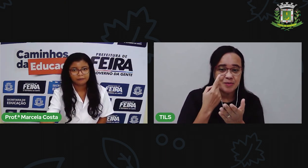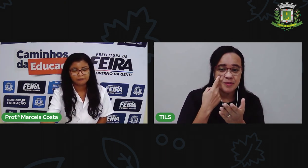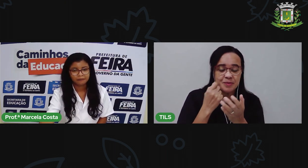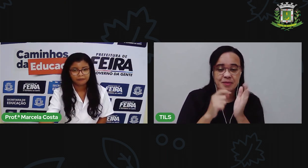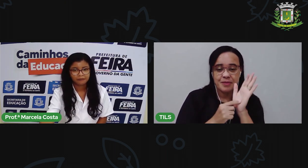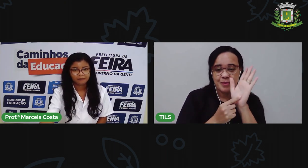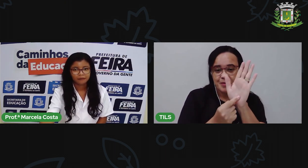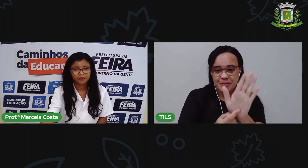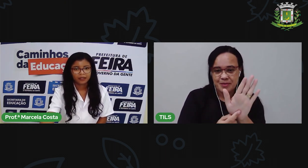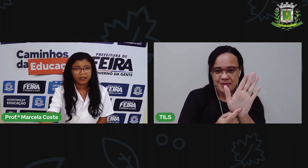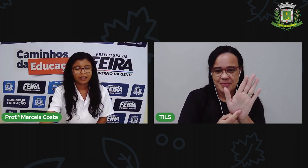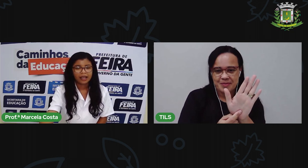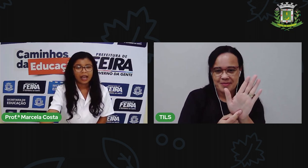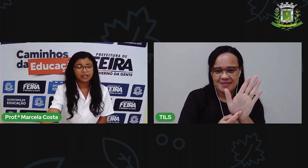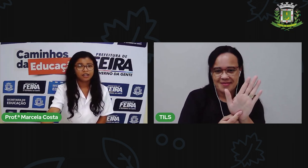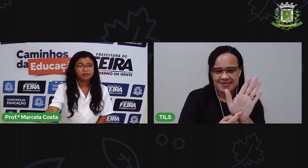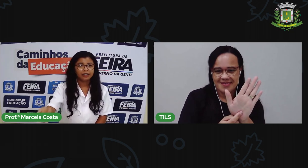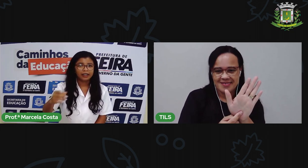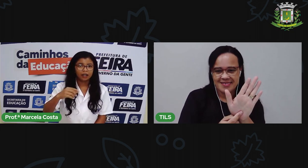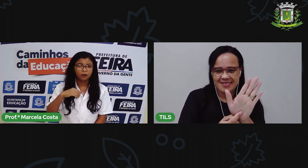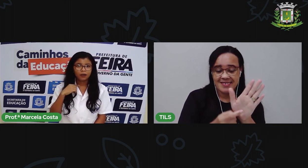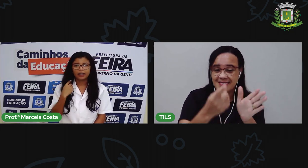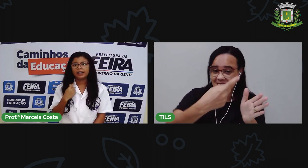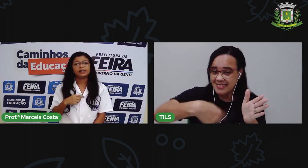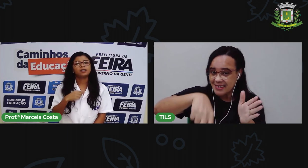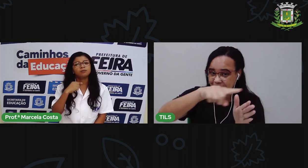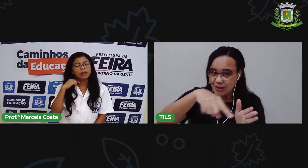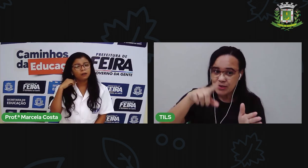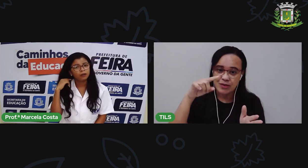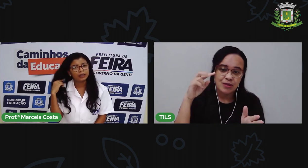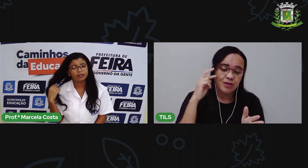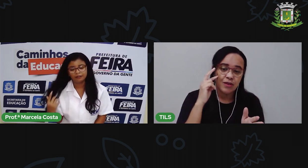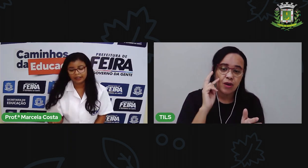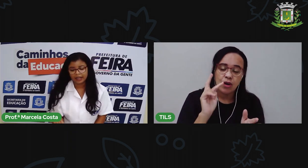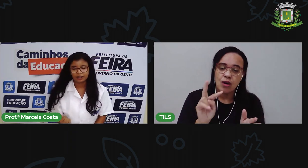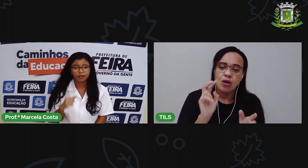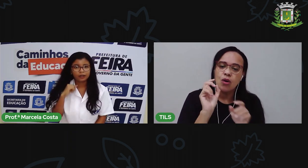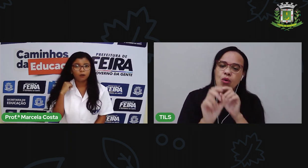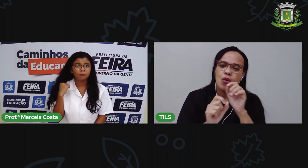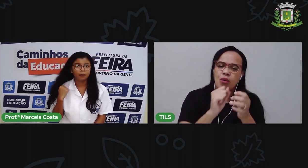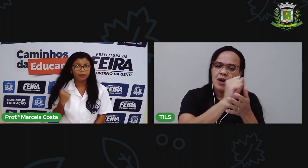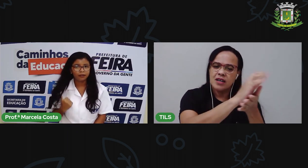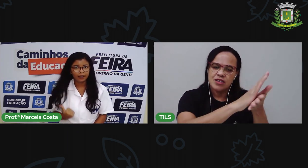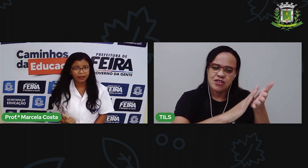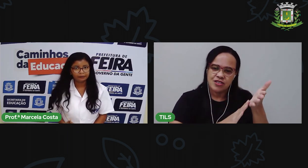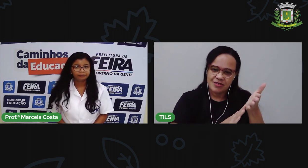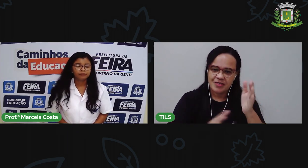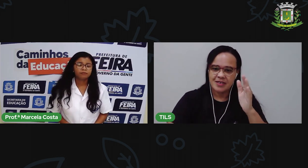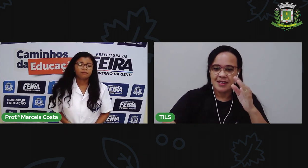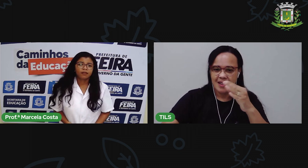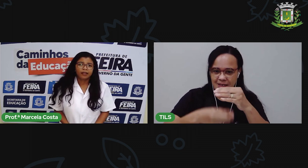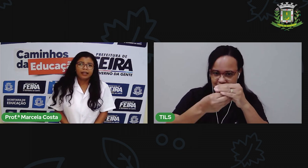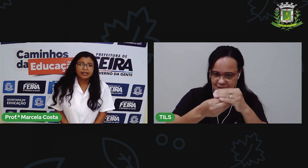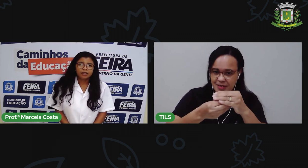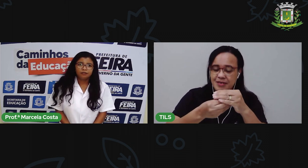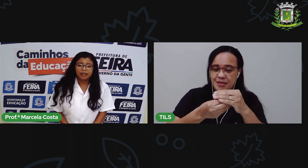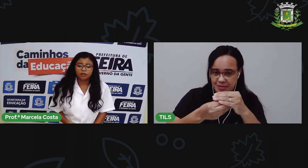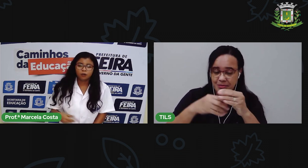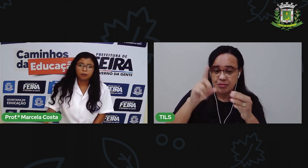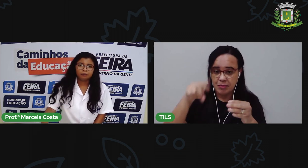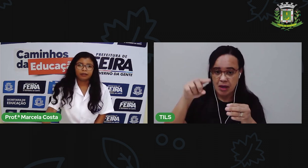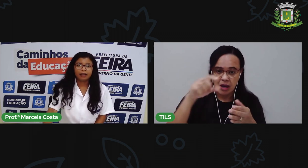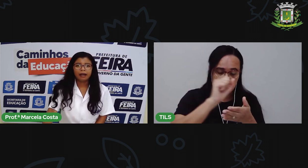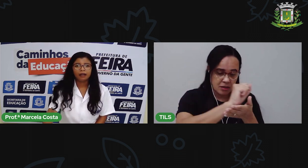vocês. a gente vai ter agora uma outra atividade complementar. Nessa